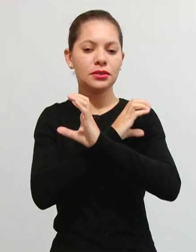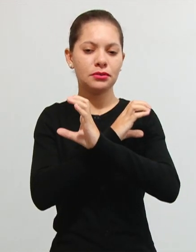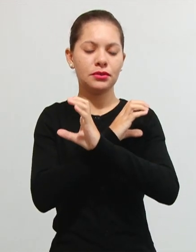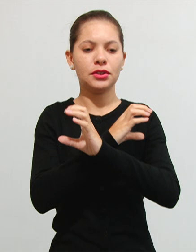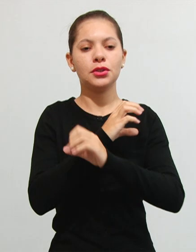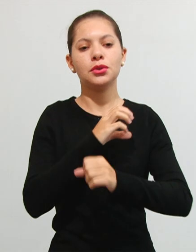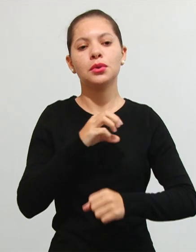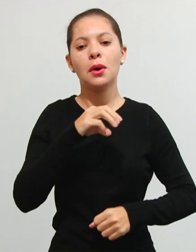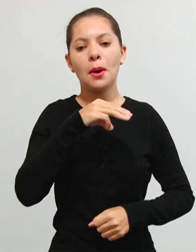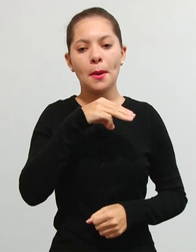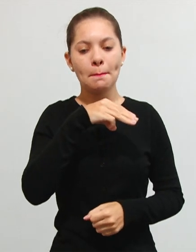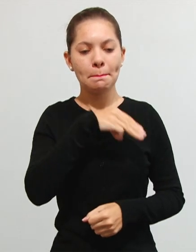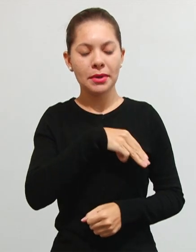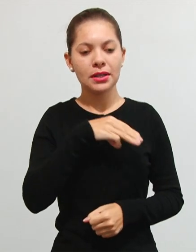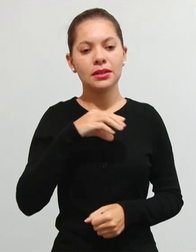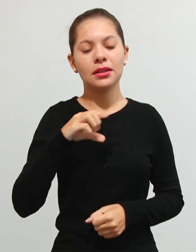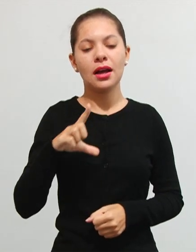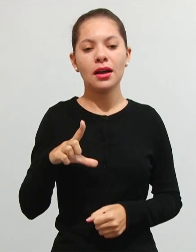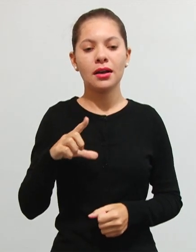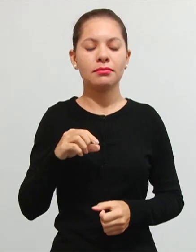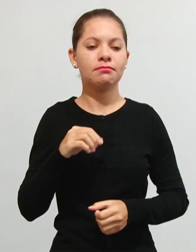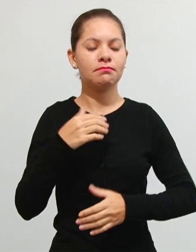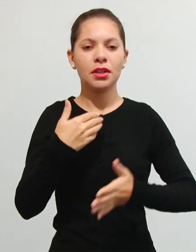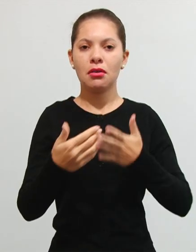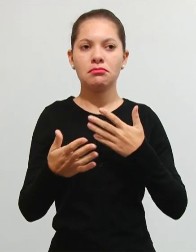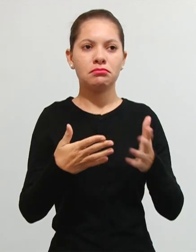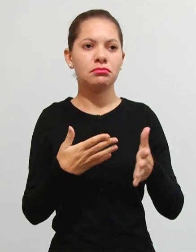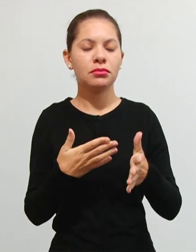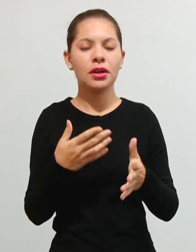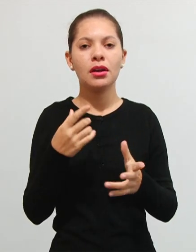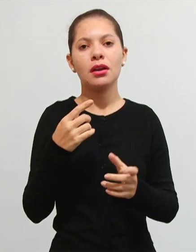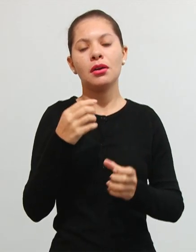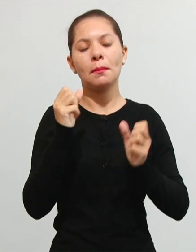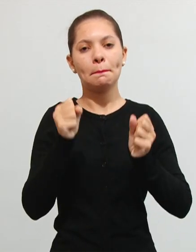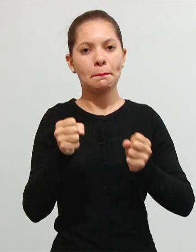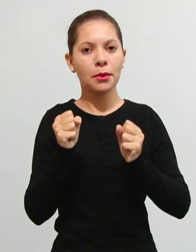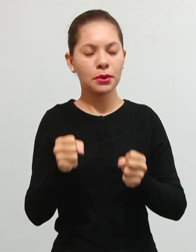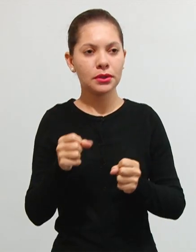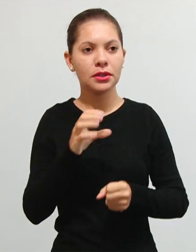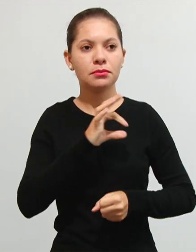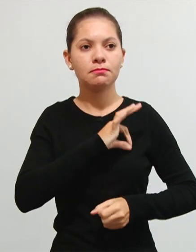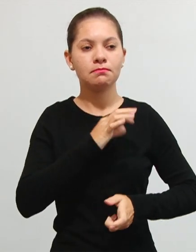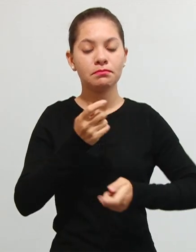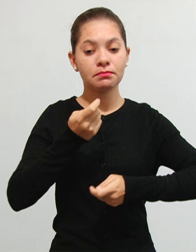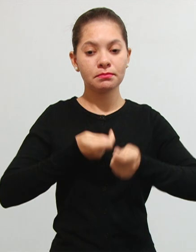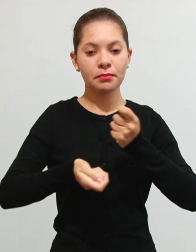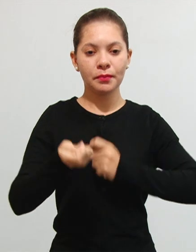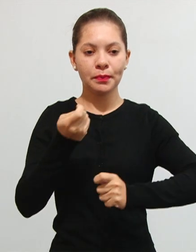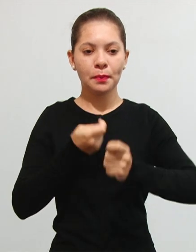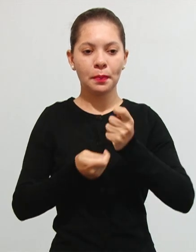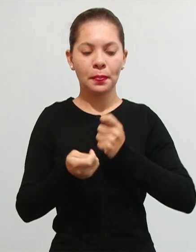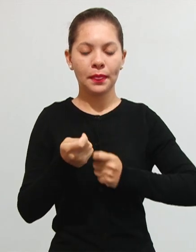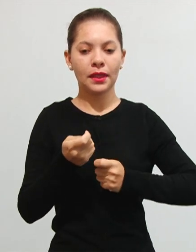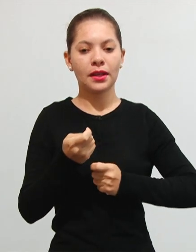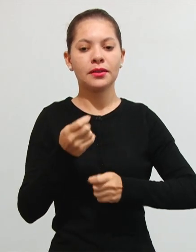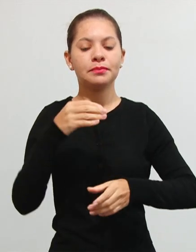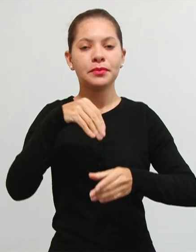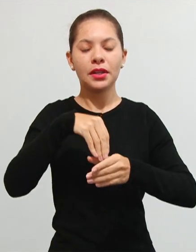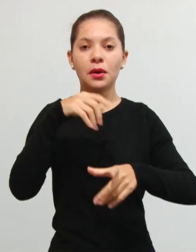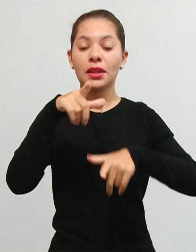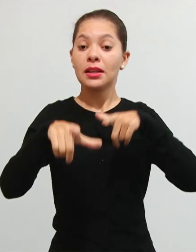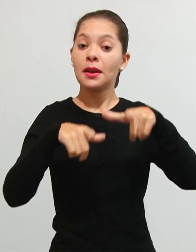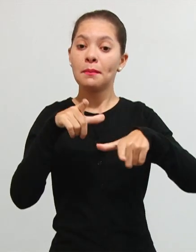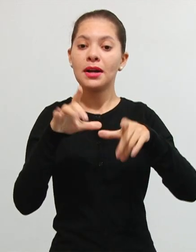militar, nem polícia federal, não é nada disso. É o poder de polícia administrativa ali quando a gente trabalha